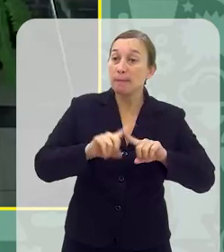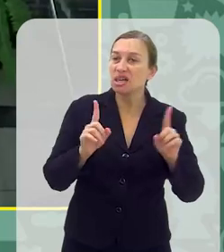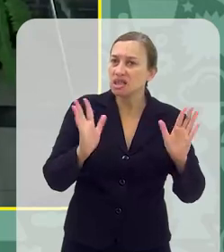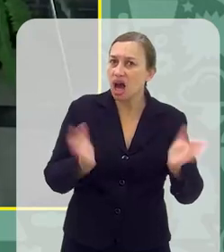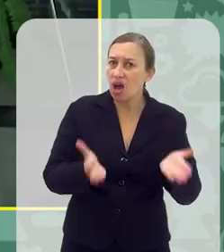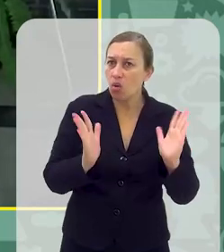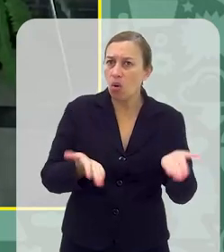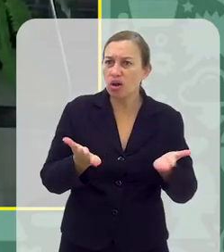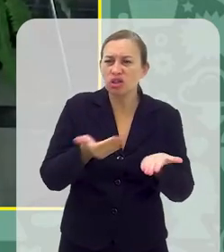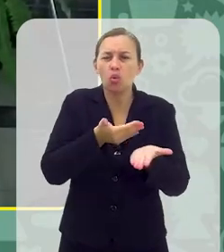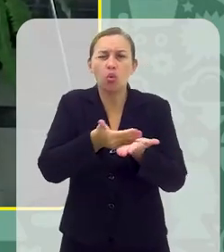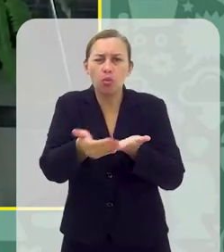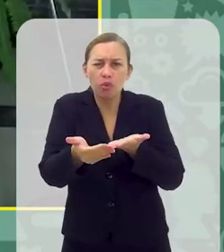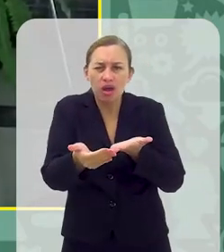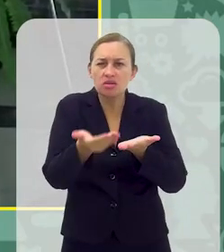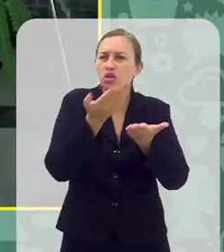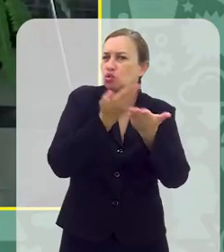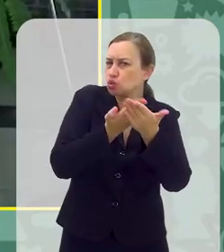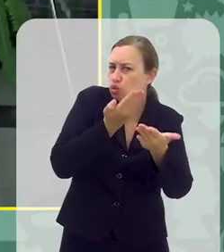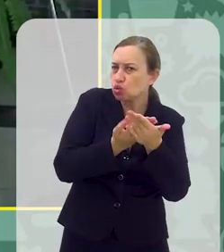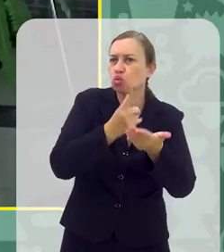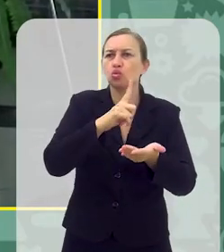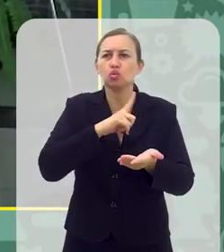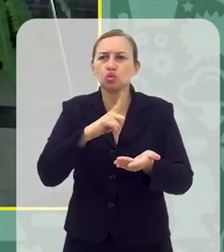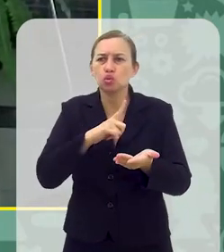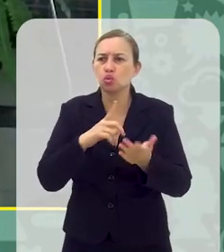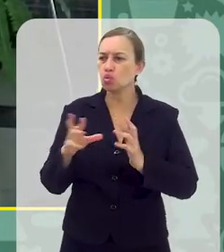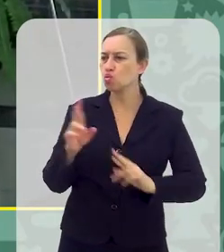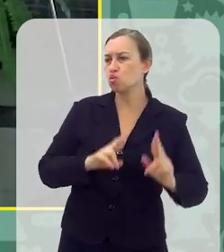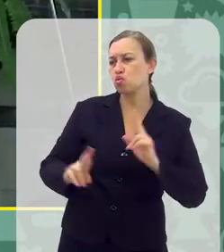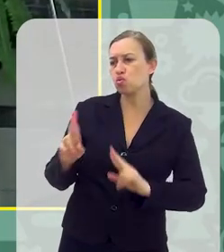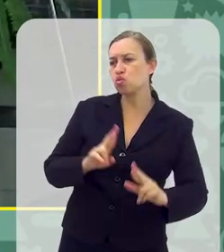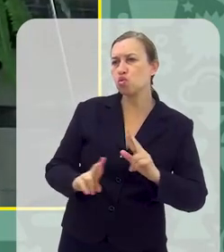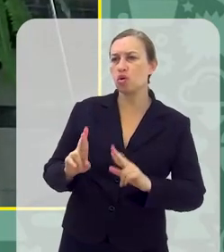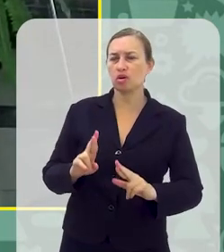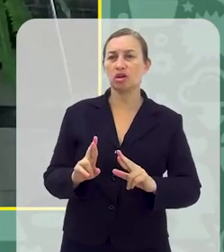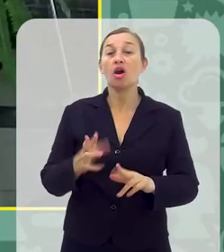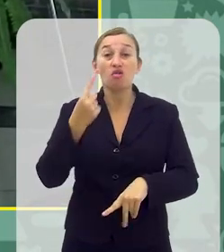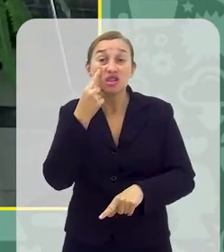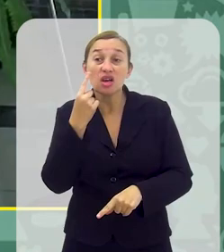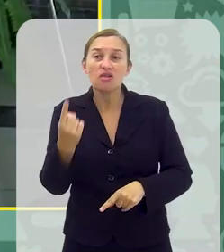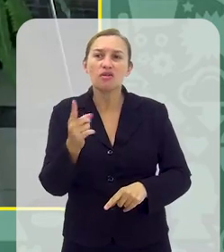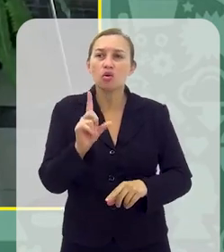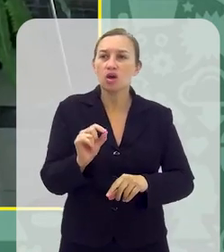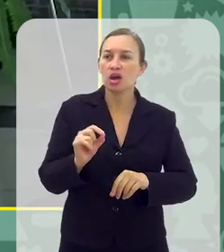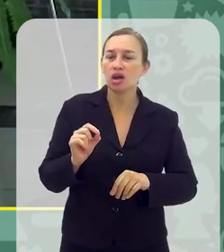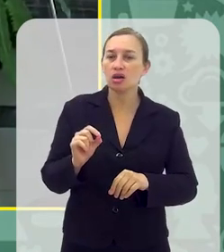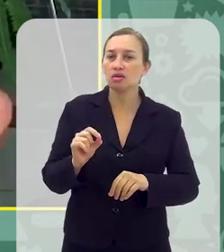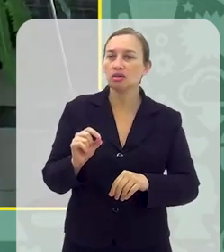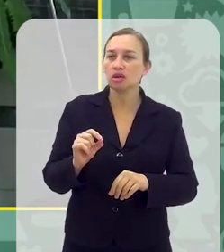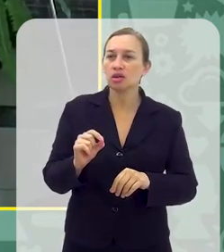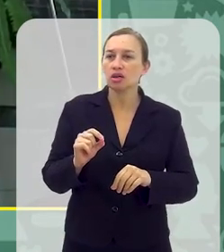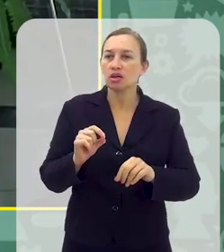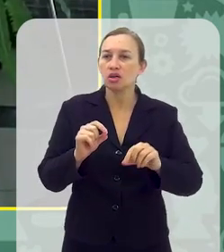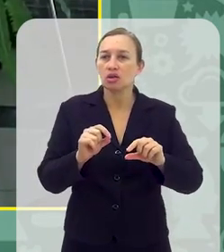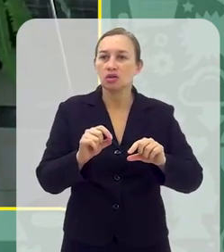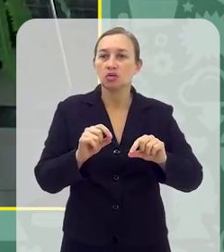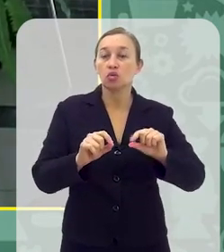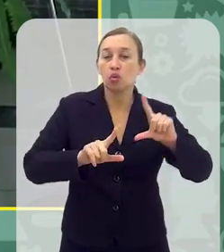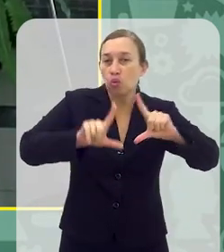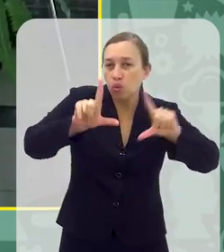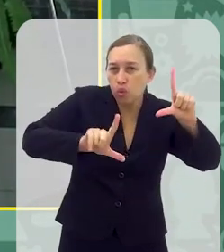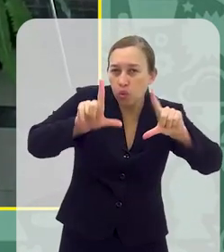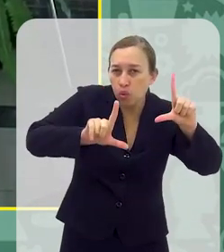mais recentemente, a gente começa a ter alguns estudos de associação causal Então você vê maior exposição de tela